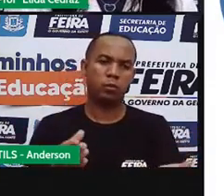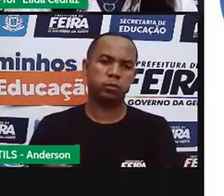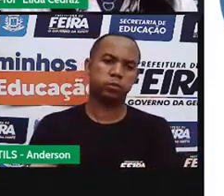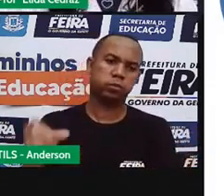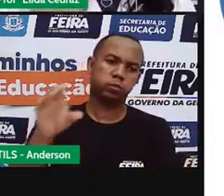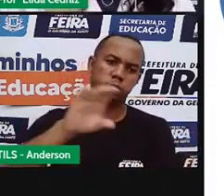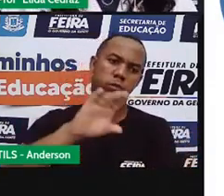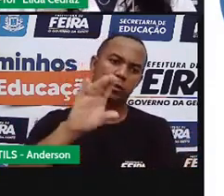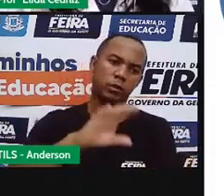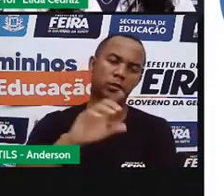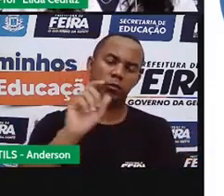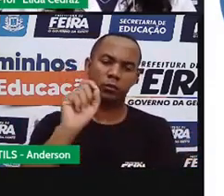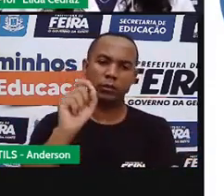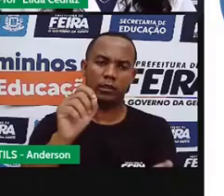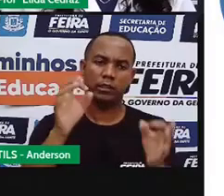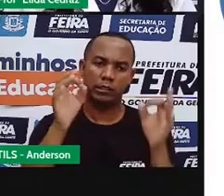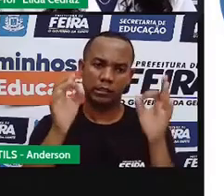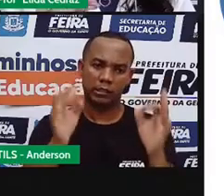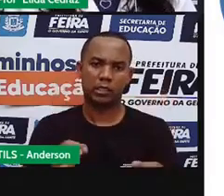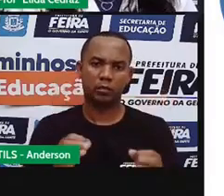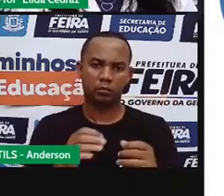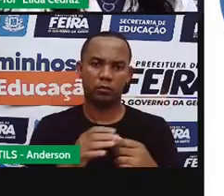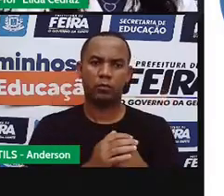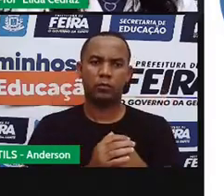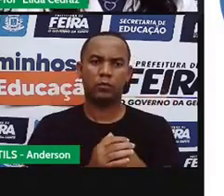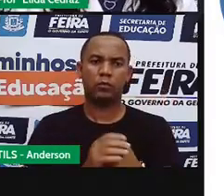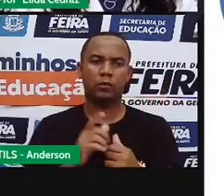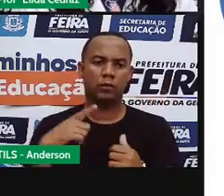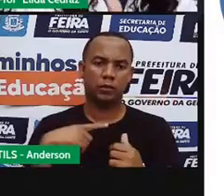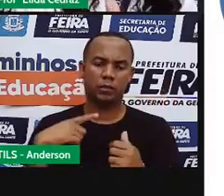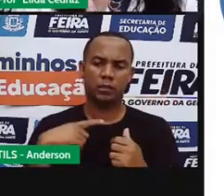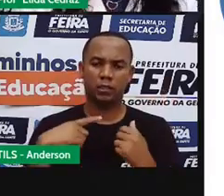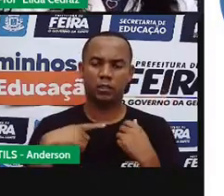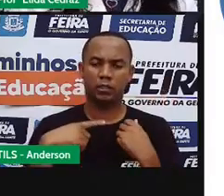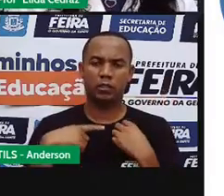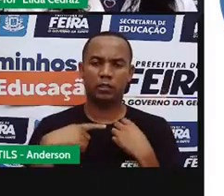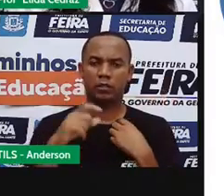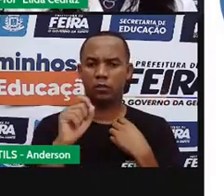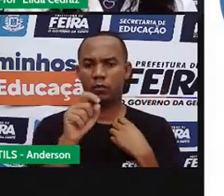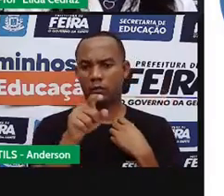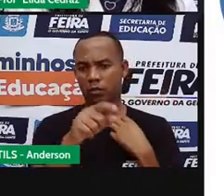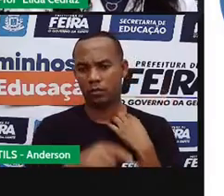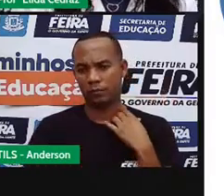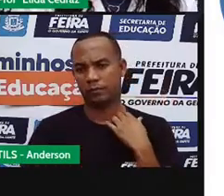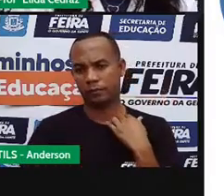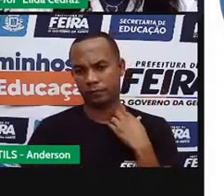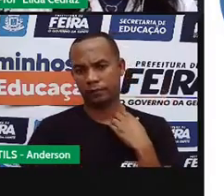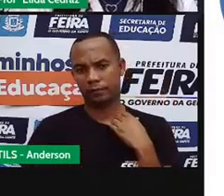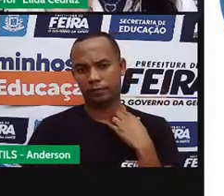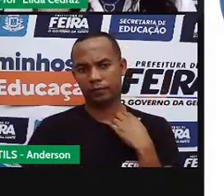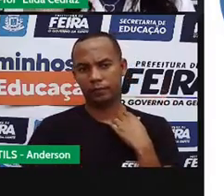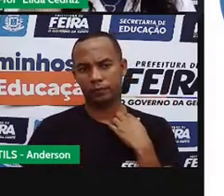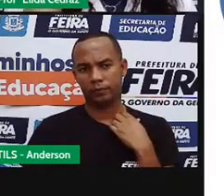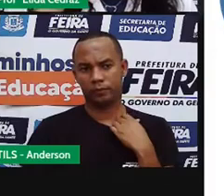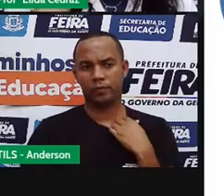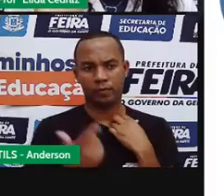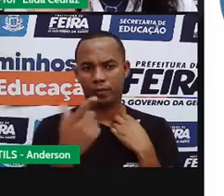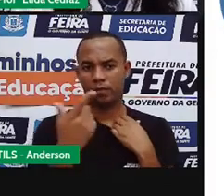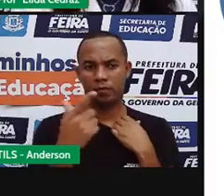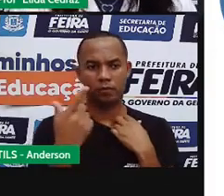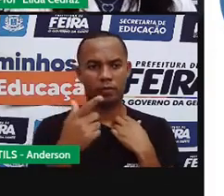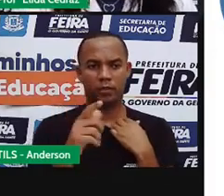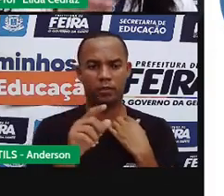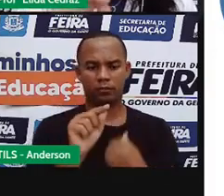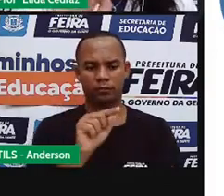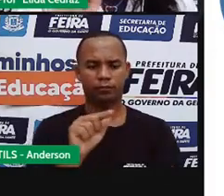pode dizer com certeza quanto é que tem de líquido nessa jarra. A jarra, ela não tem o